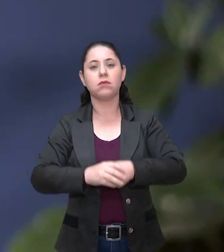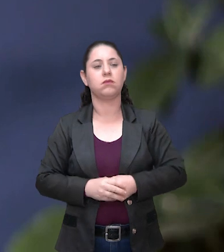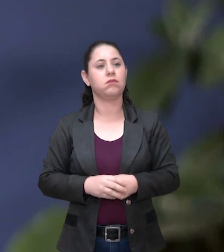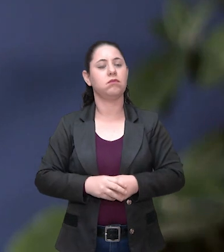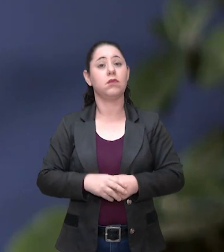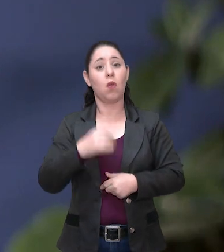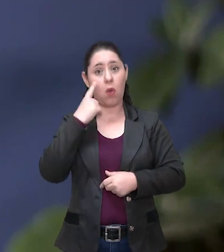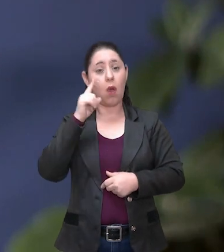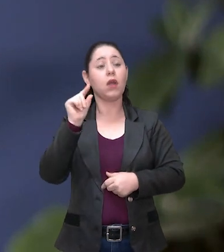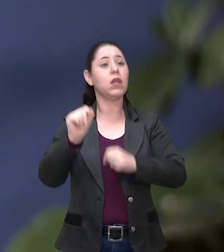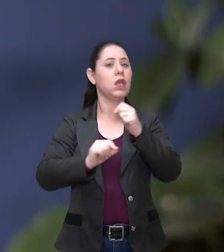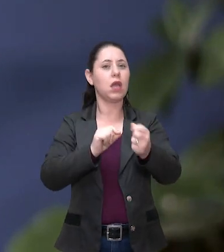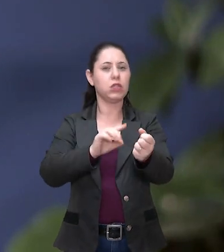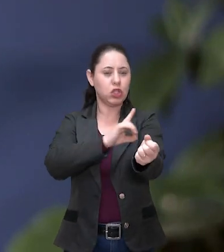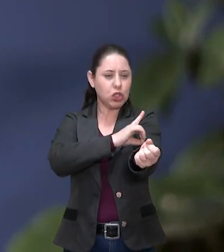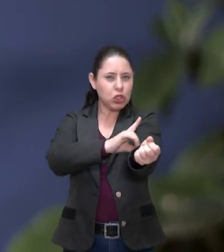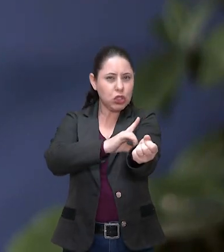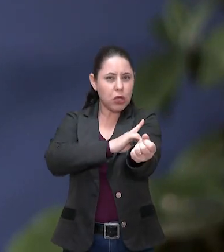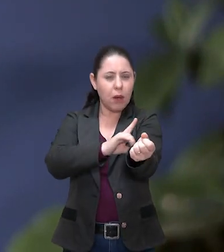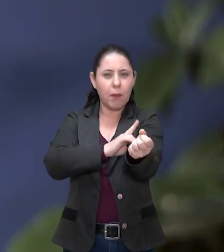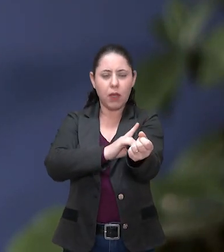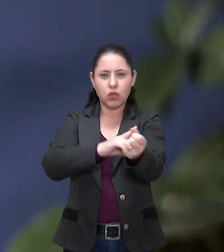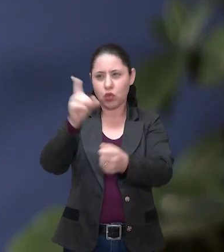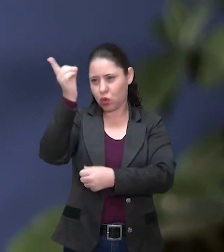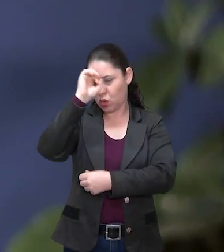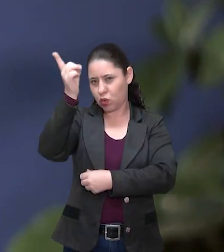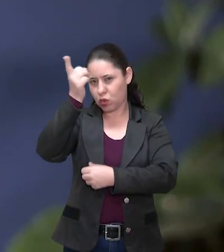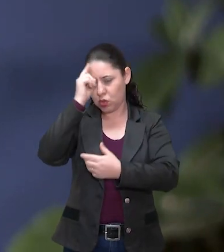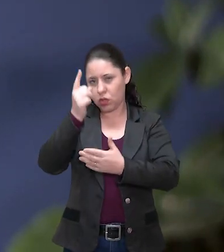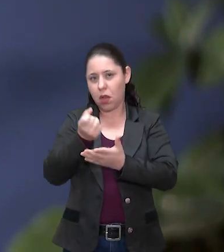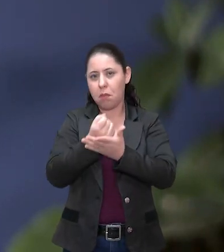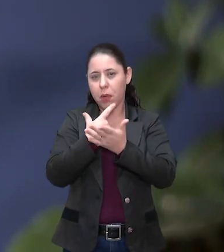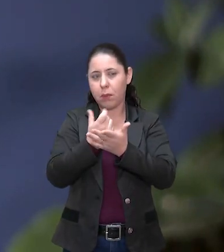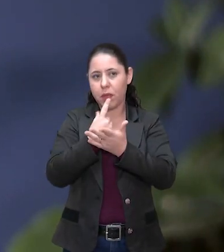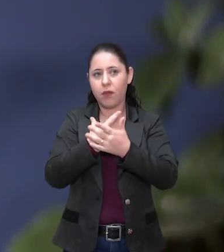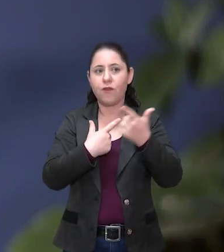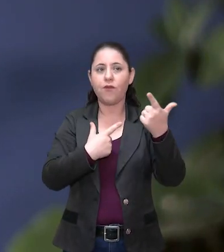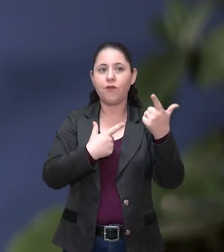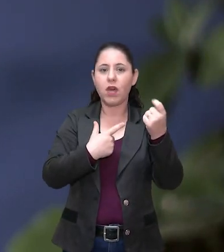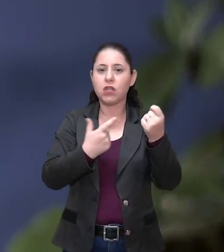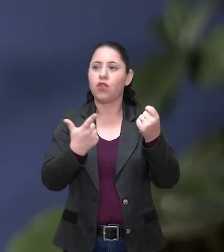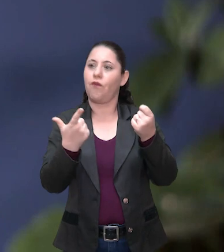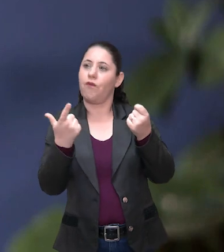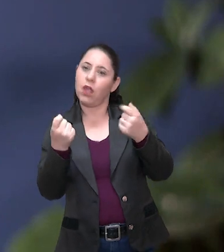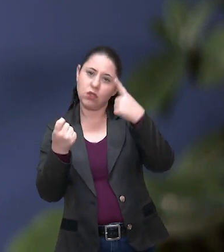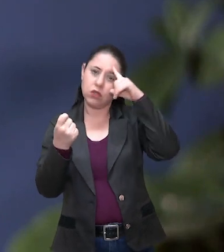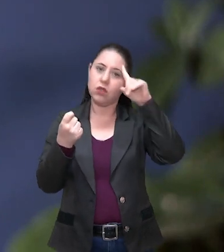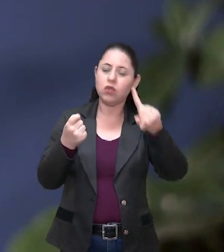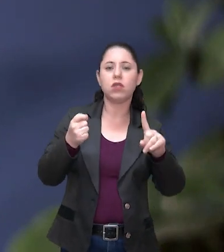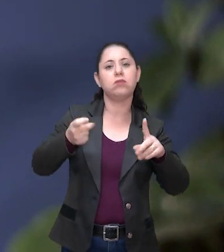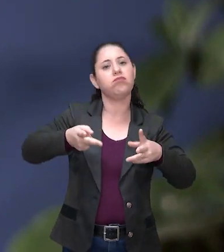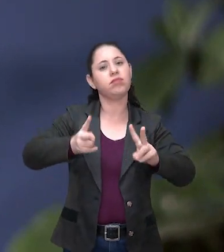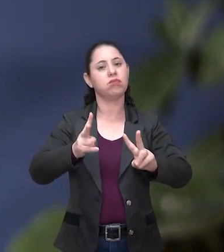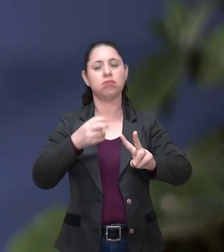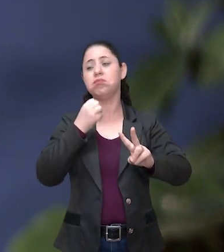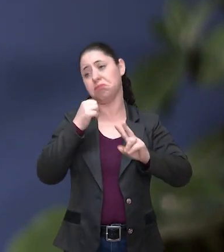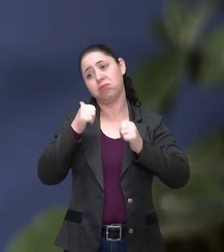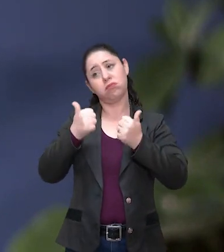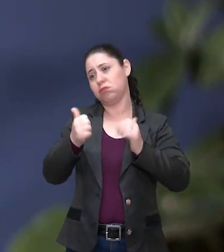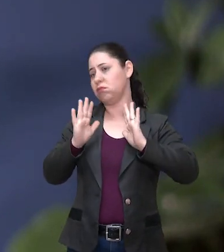E ele falou assim, ó, quem é diabético não toma insulina todo dia? Você vai tomar essa químio de 21, 21 dias? Eu falei, ah,